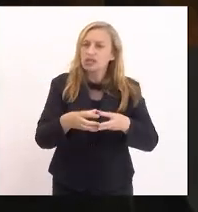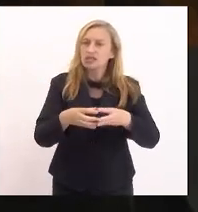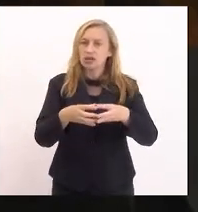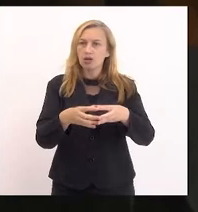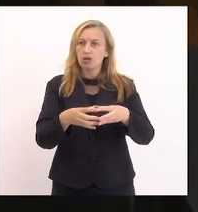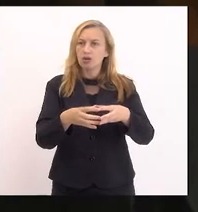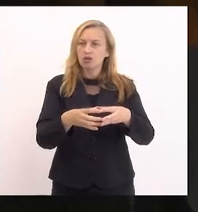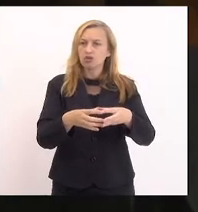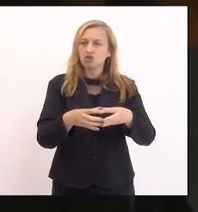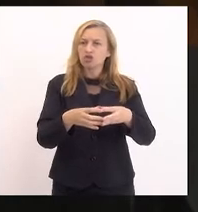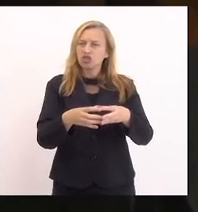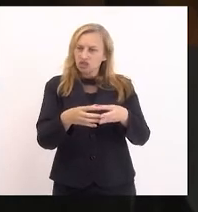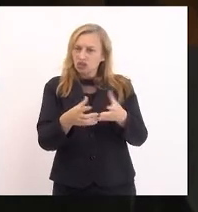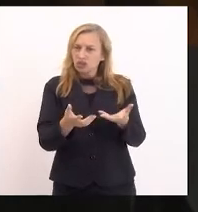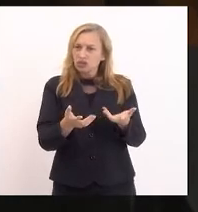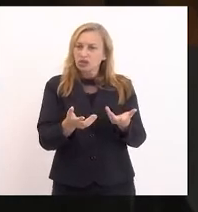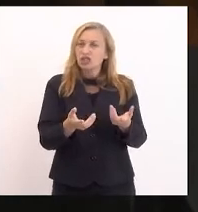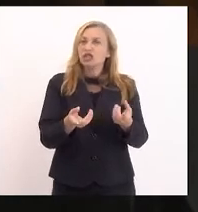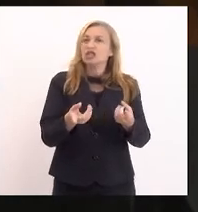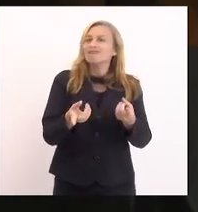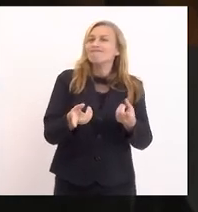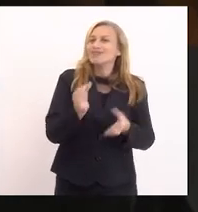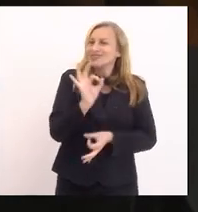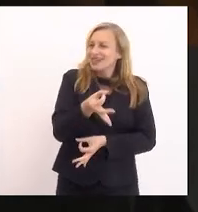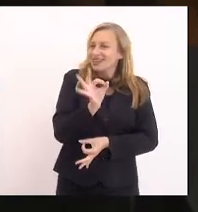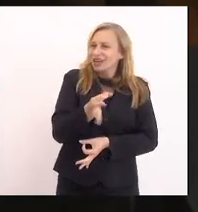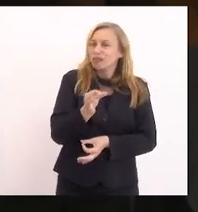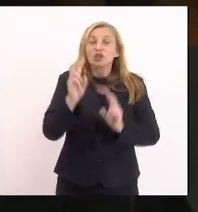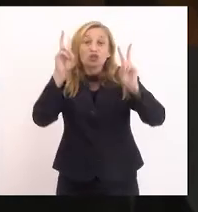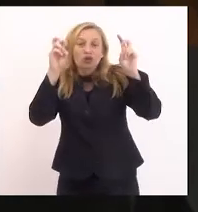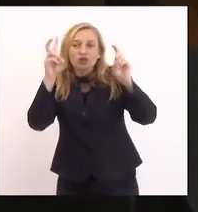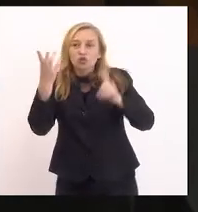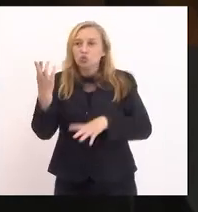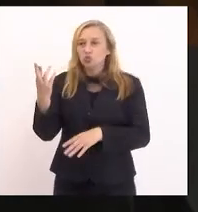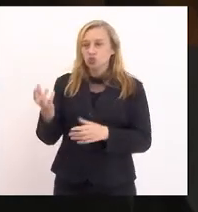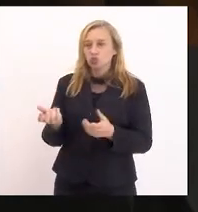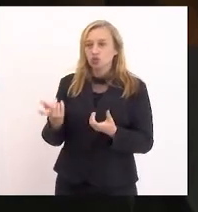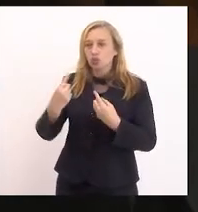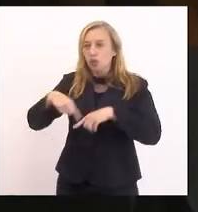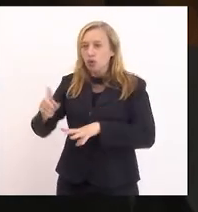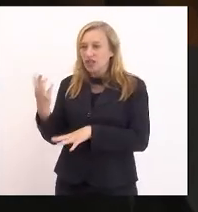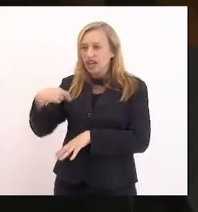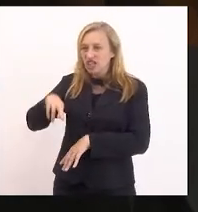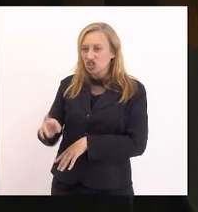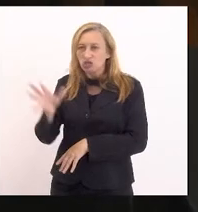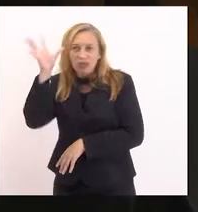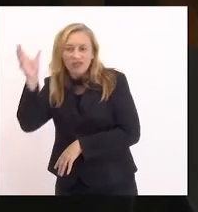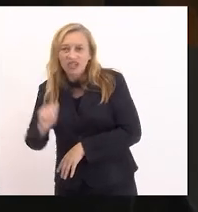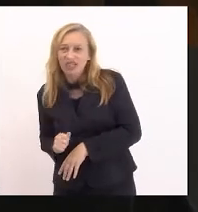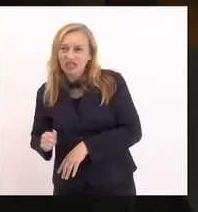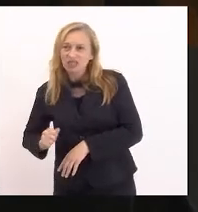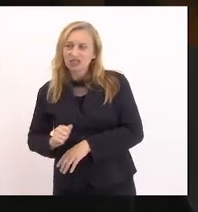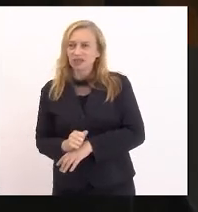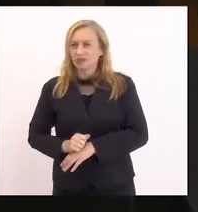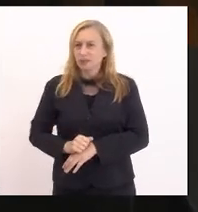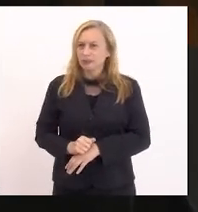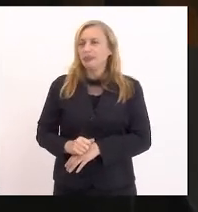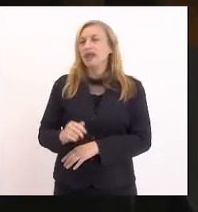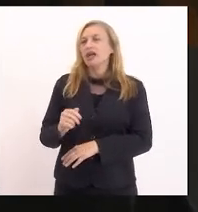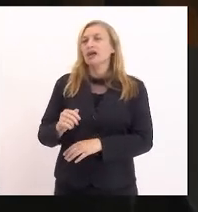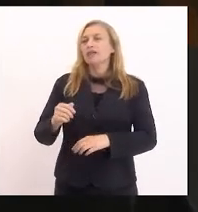de inquérito especificamente sobre intolerância religiosa, da qual eu participei ativamente presidida pela Mata Rocha.